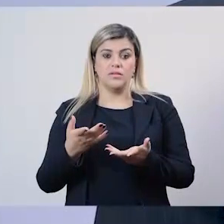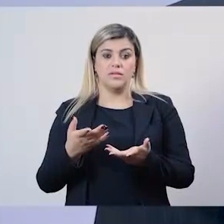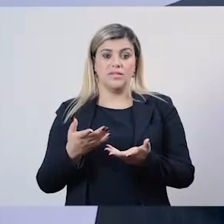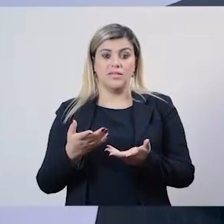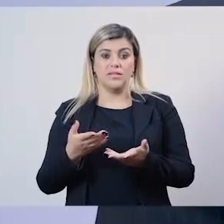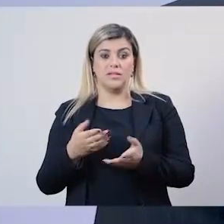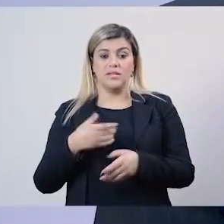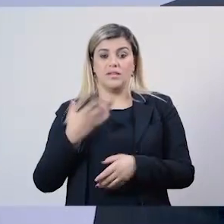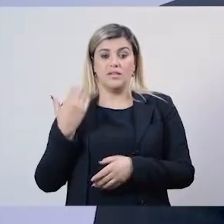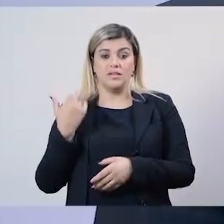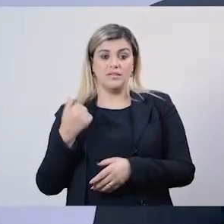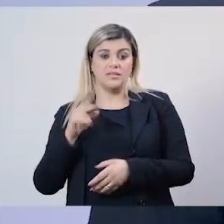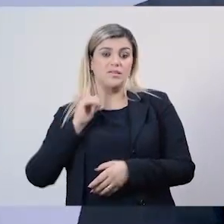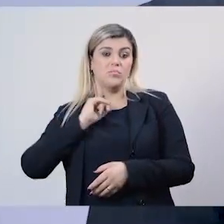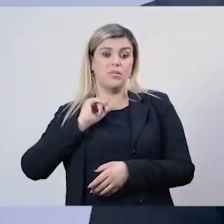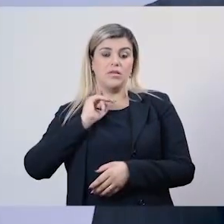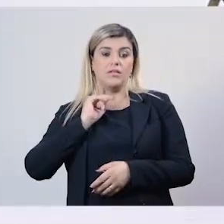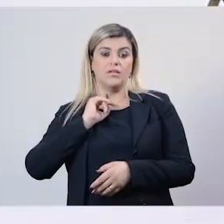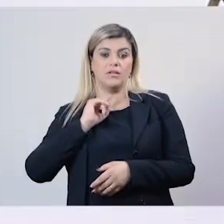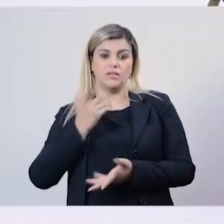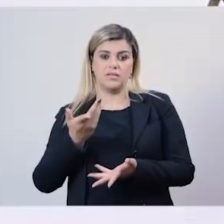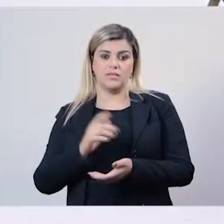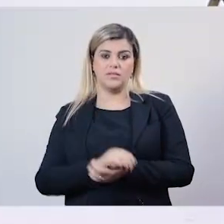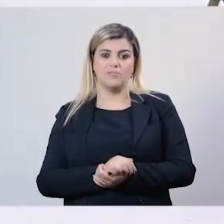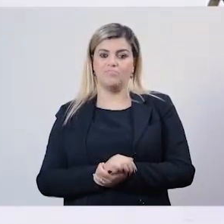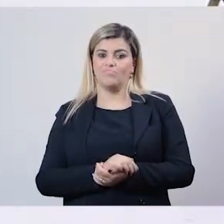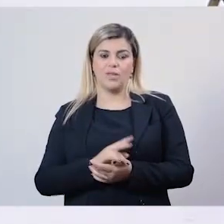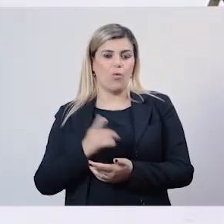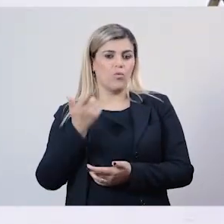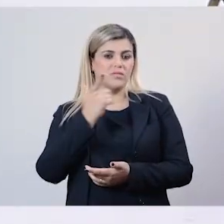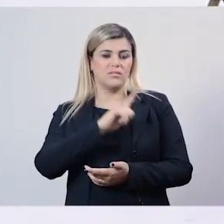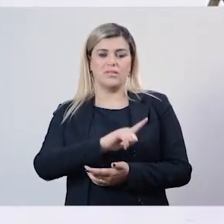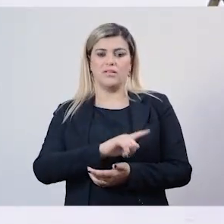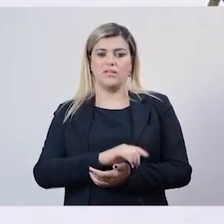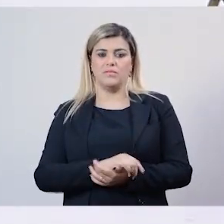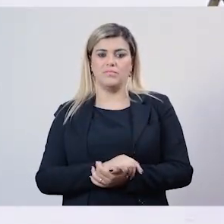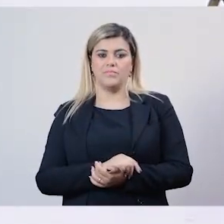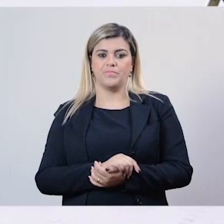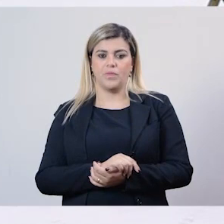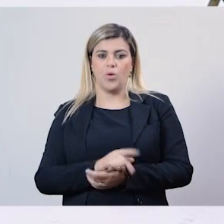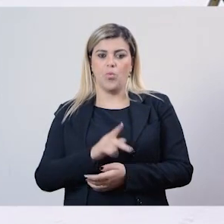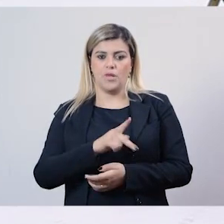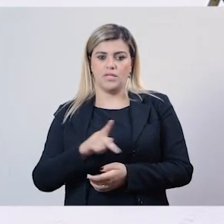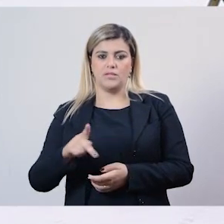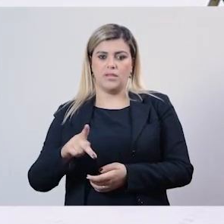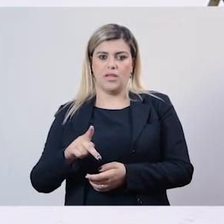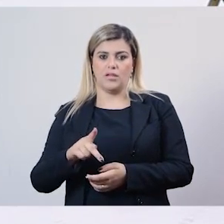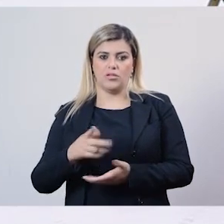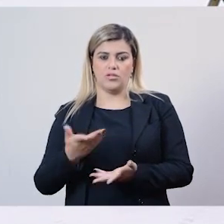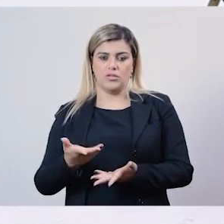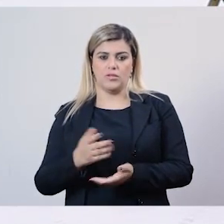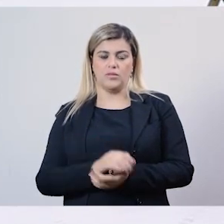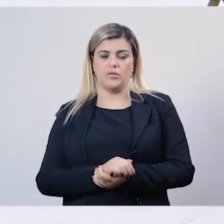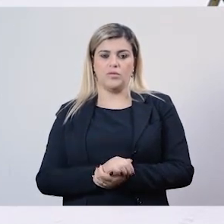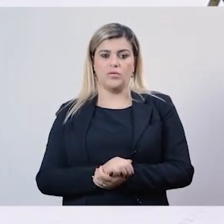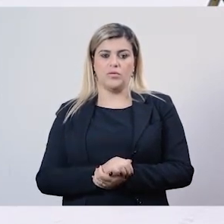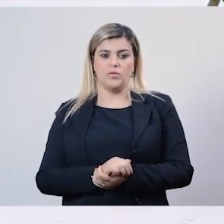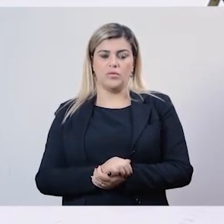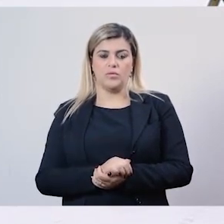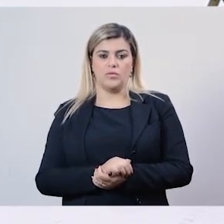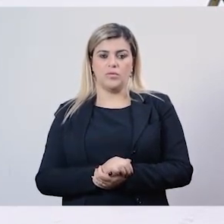aqui em Minas Gerais, e não acontecia. O nosso presidente, ele